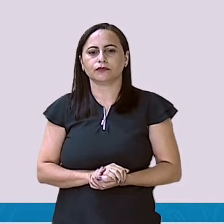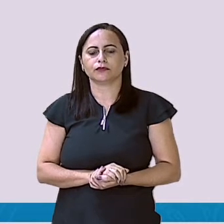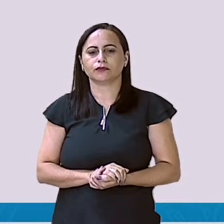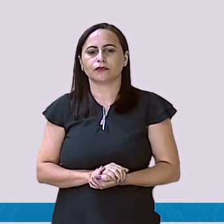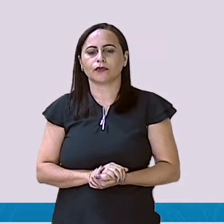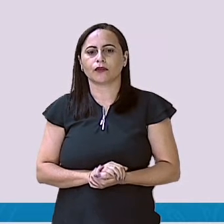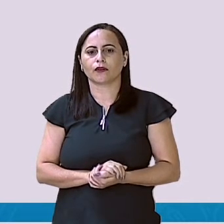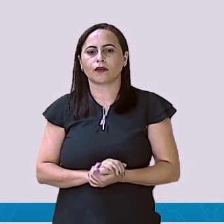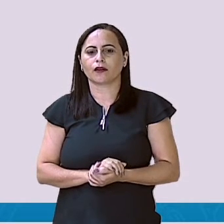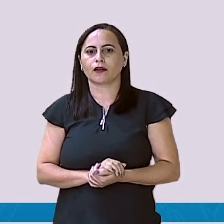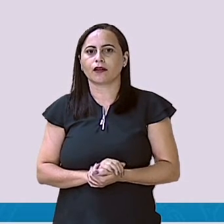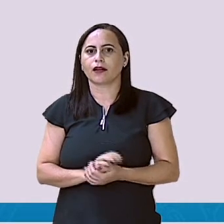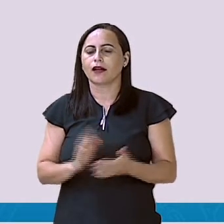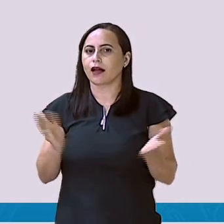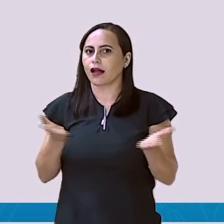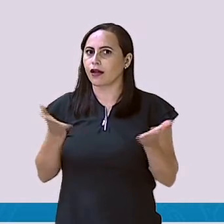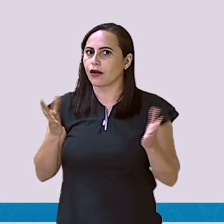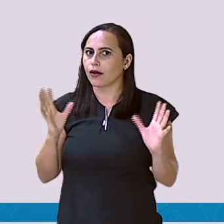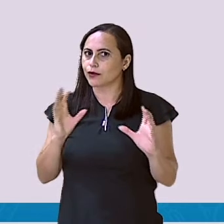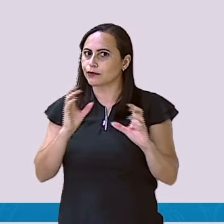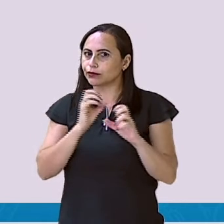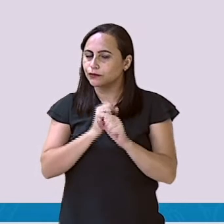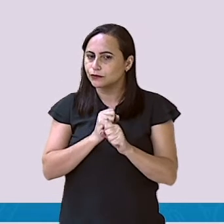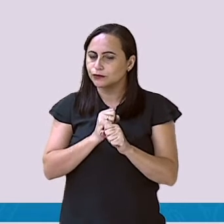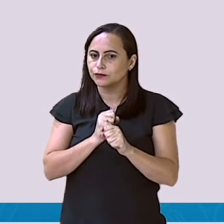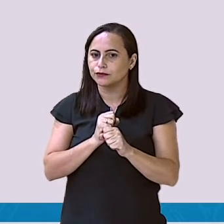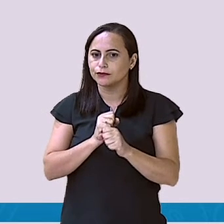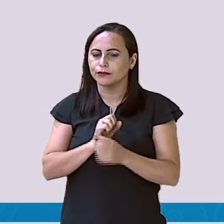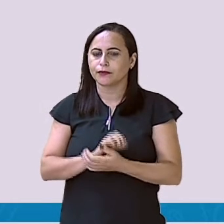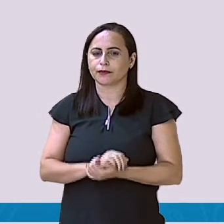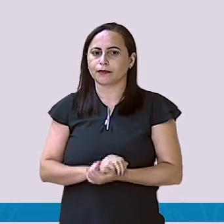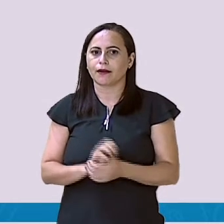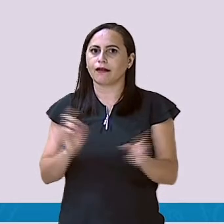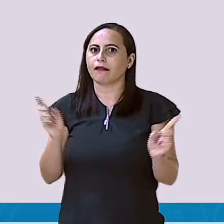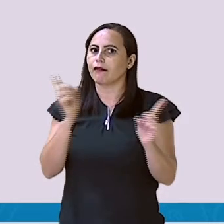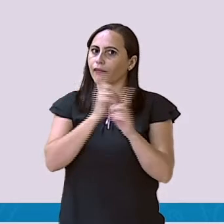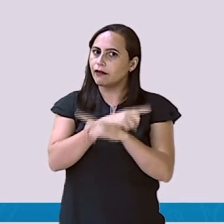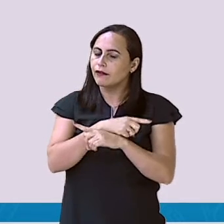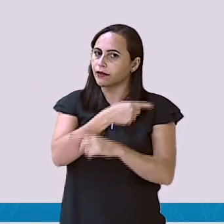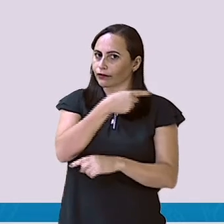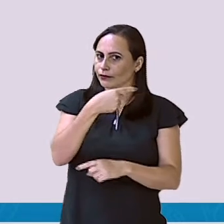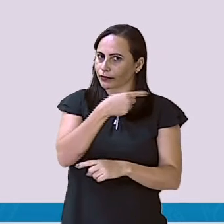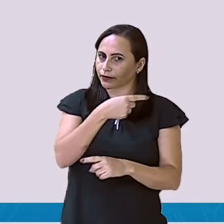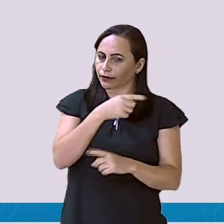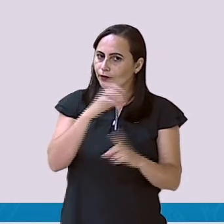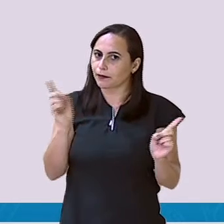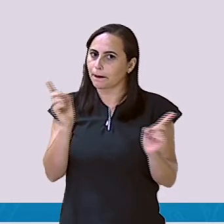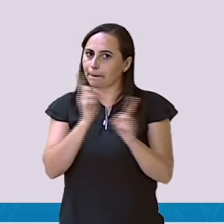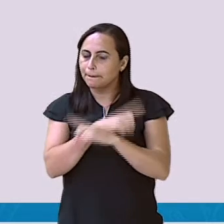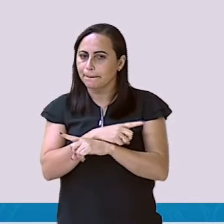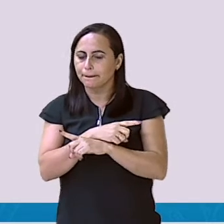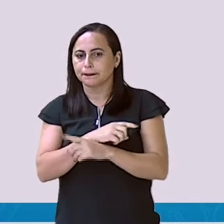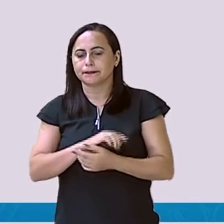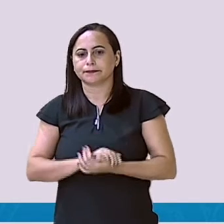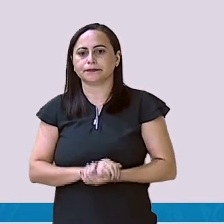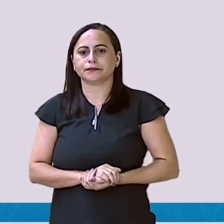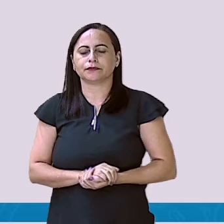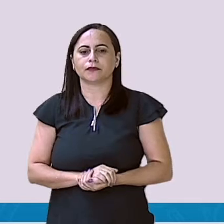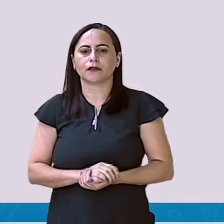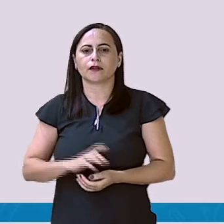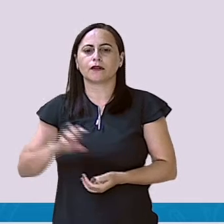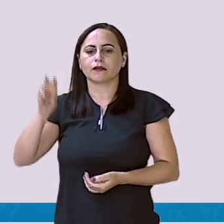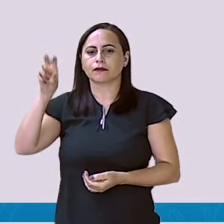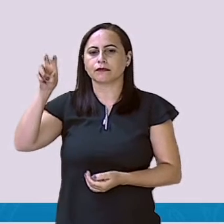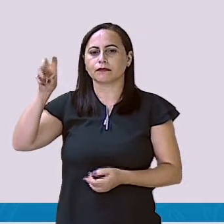E aqui vai ser de mais, que não é inverso da subtração. Então, eu somo 5